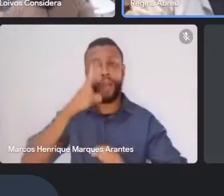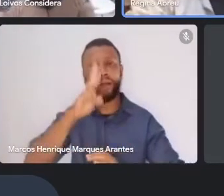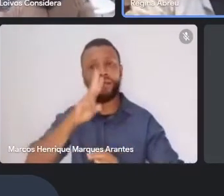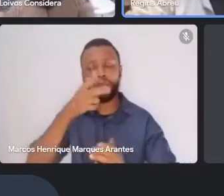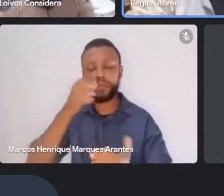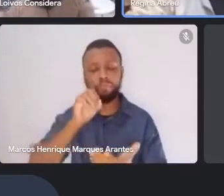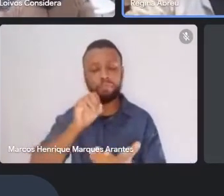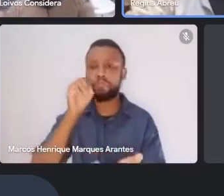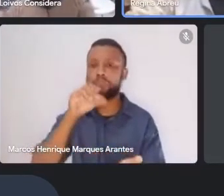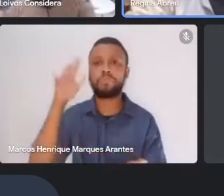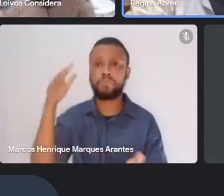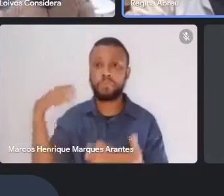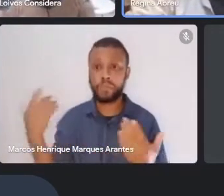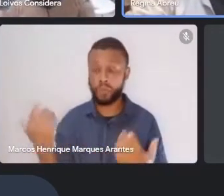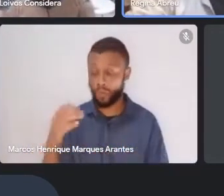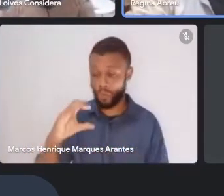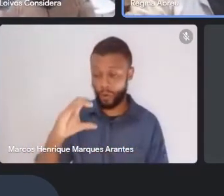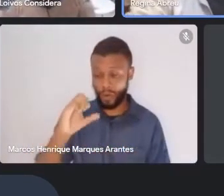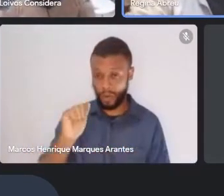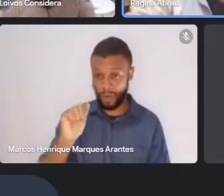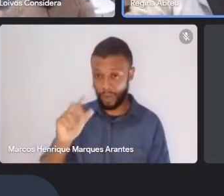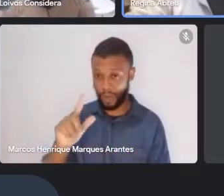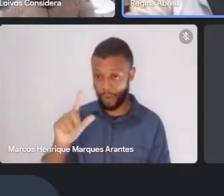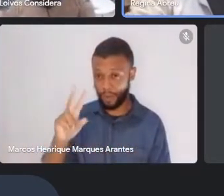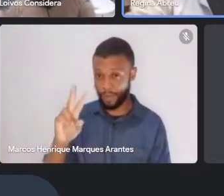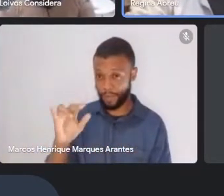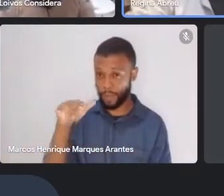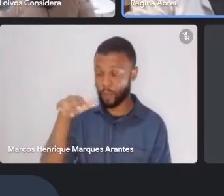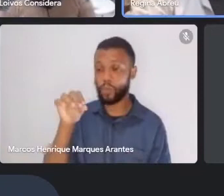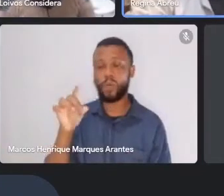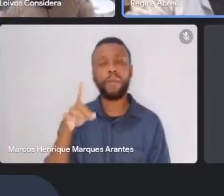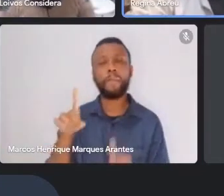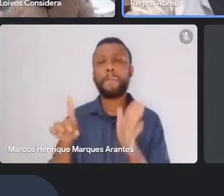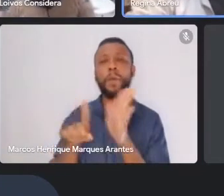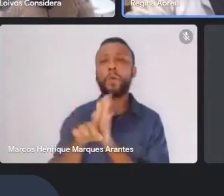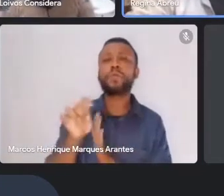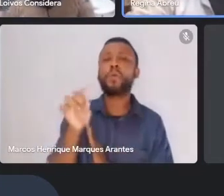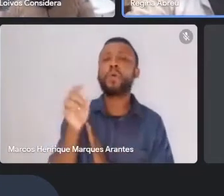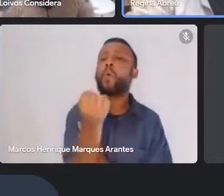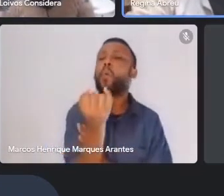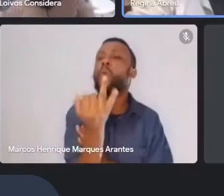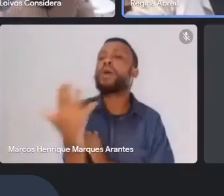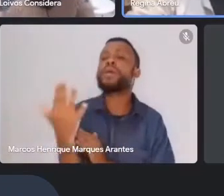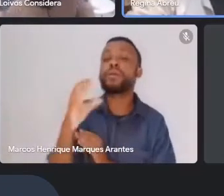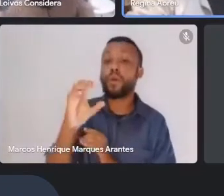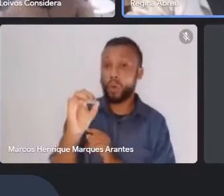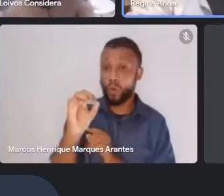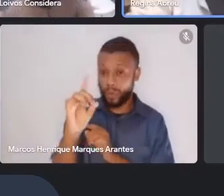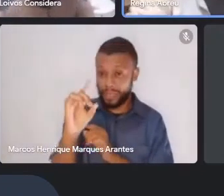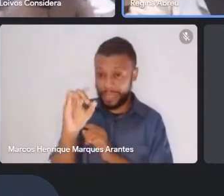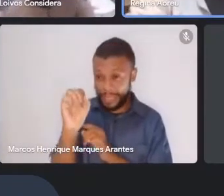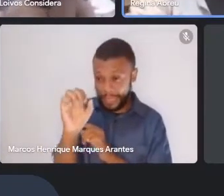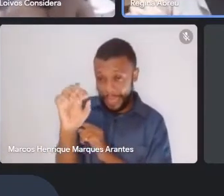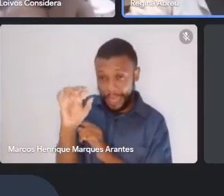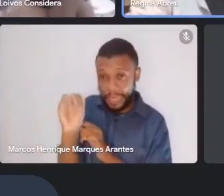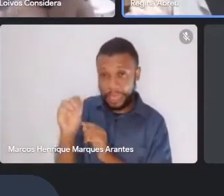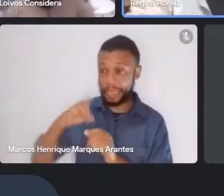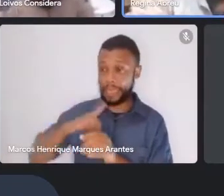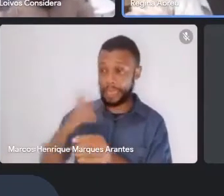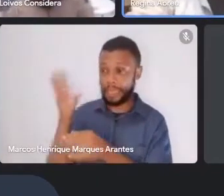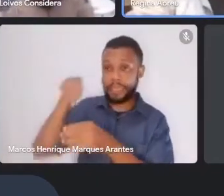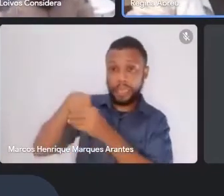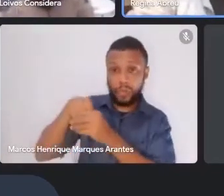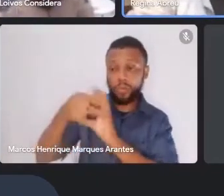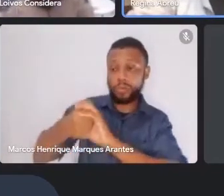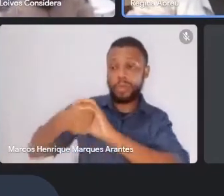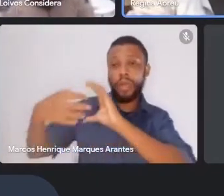odisseias contém a odisseia? E aí eu deixo aqui a pergunta para vocês, quantos sertões contém os sertões, né?